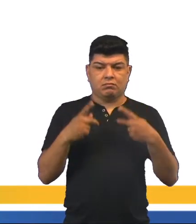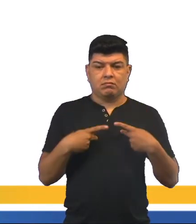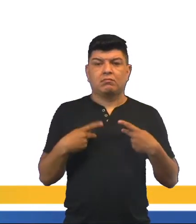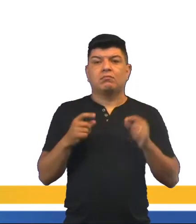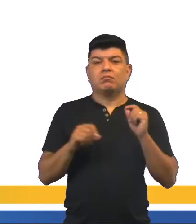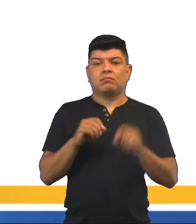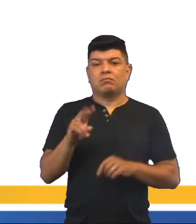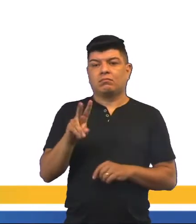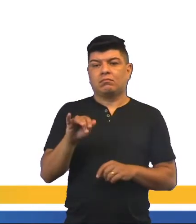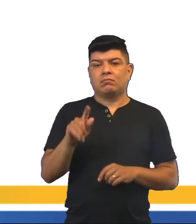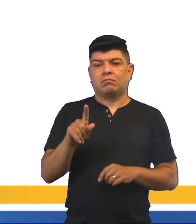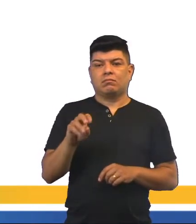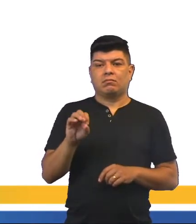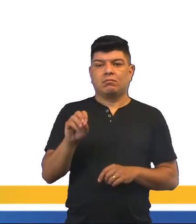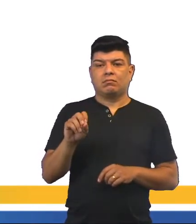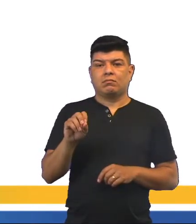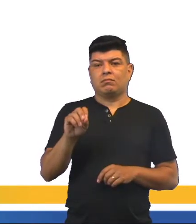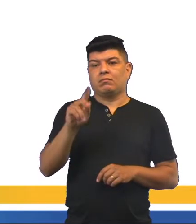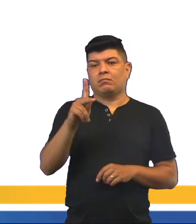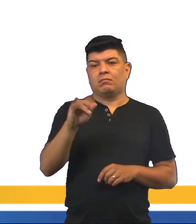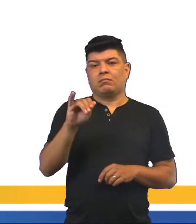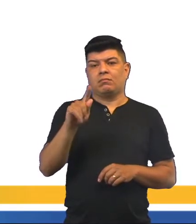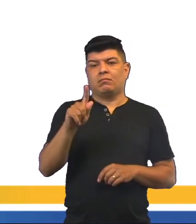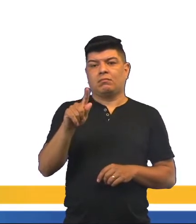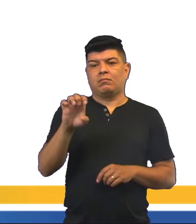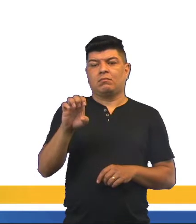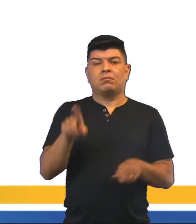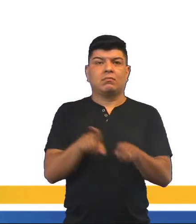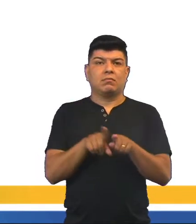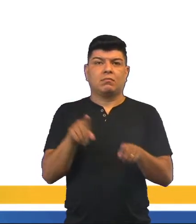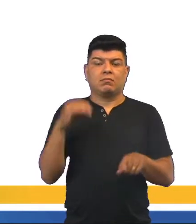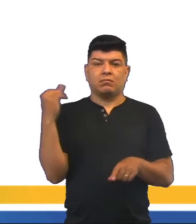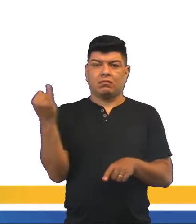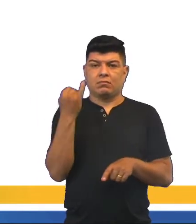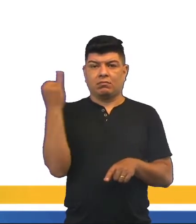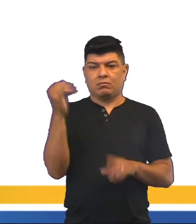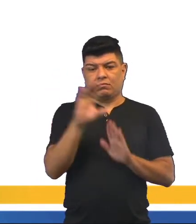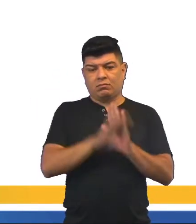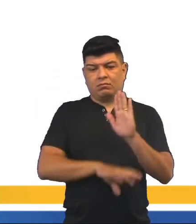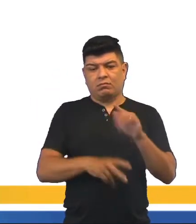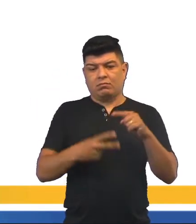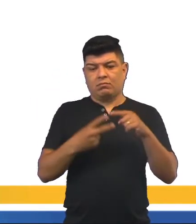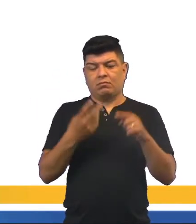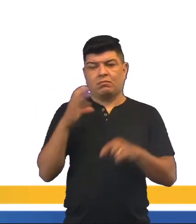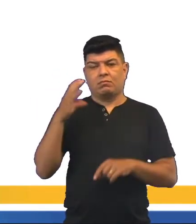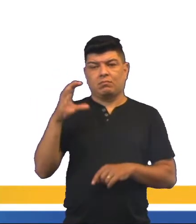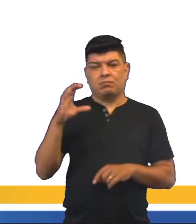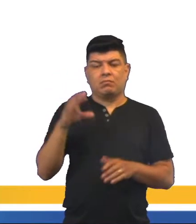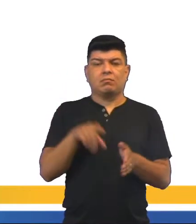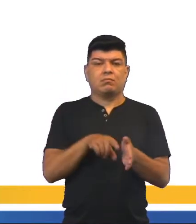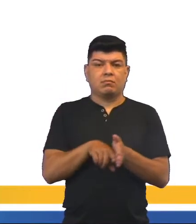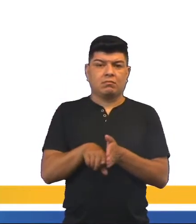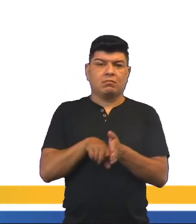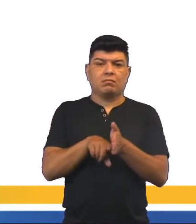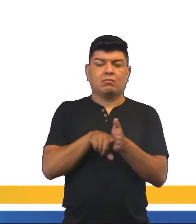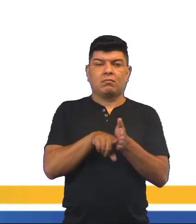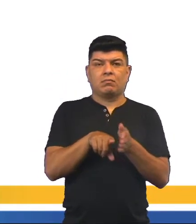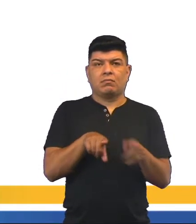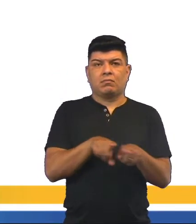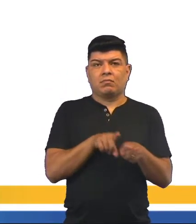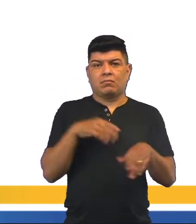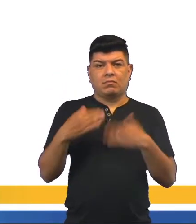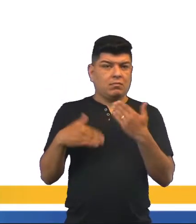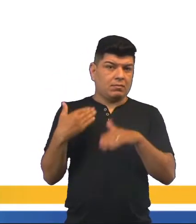descritos por Vygotsky e Piaget, por entender a importância dos conceitos desses dois cientistas grandes estudiosos no quesito